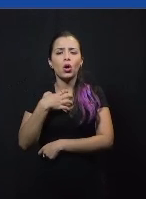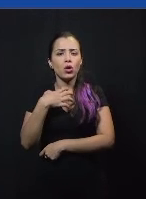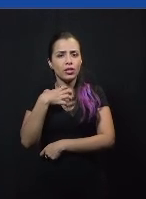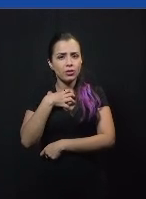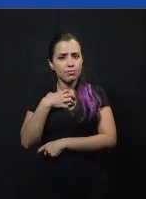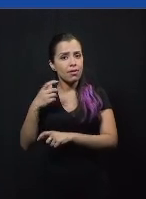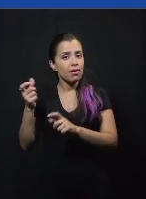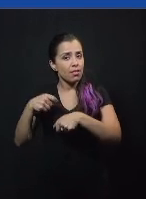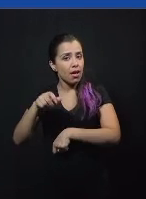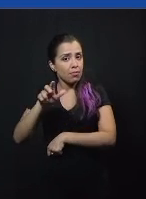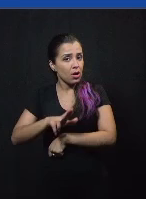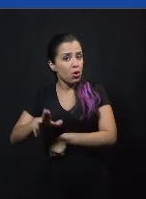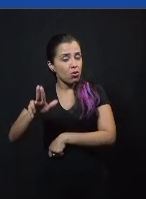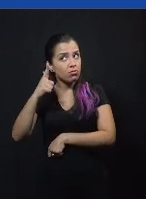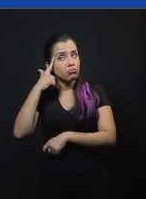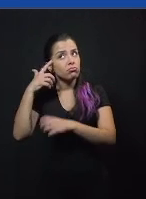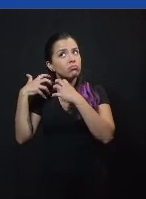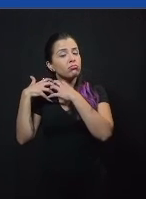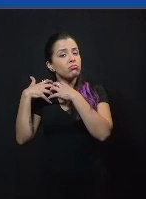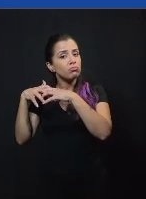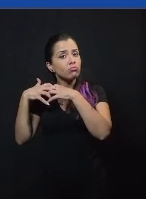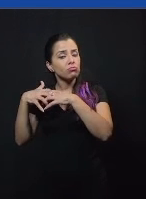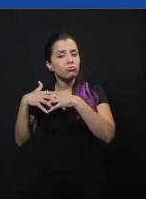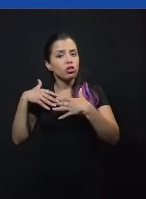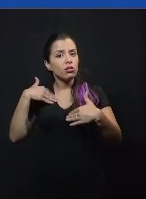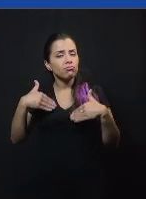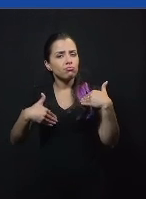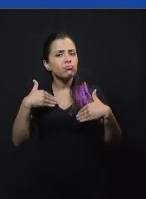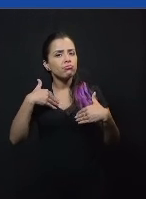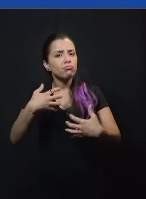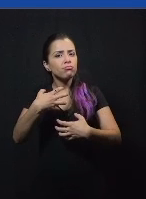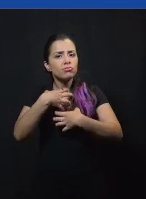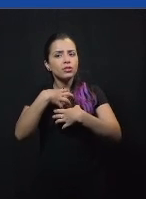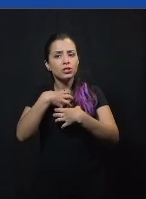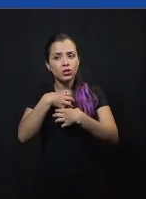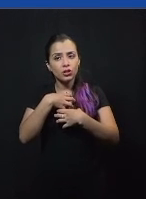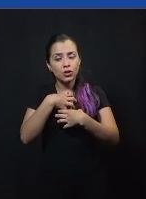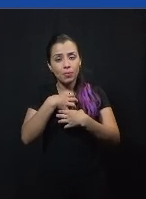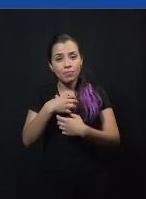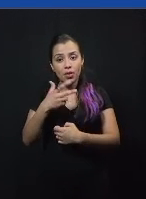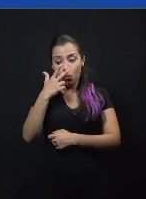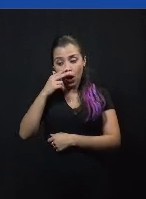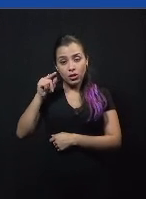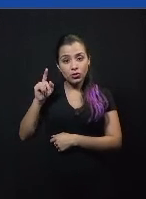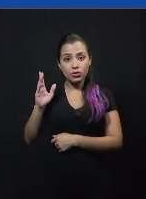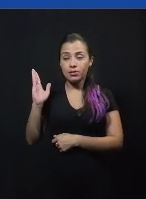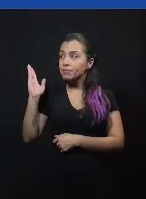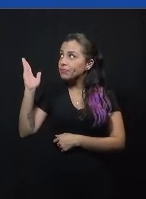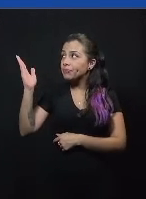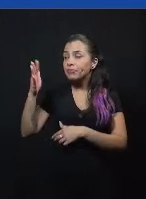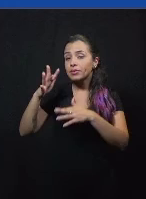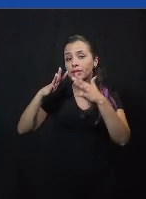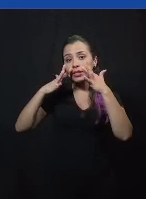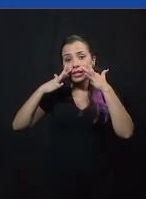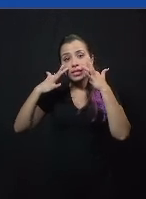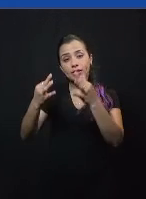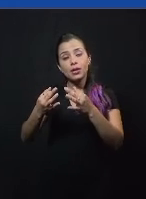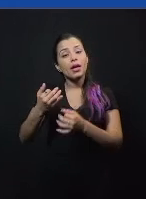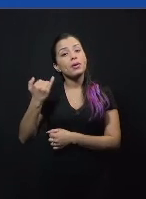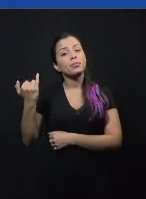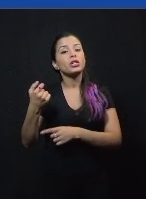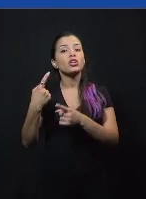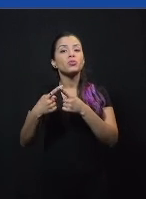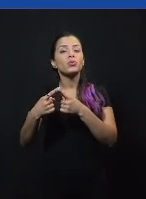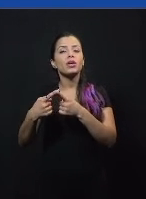naquela conclusão mesmo que você desforce dela e eu acho que essa escutativa também é importante porque é um sinal de respeito é um sinal de